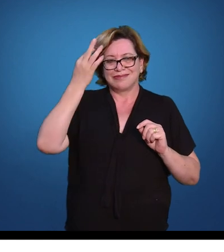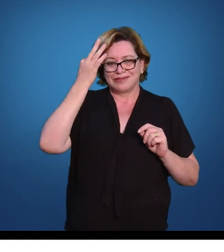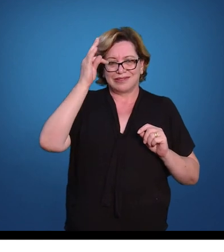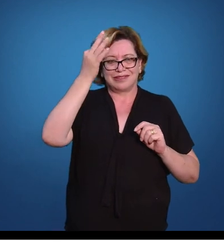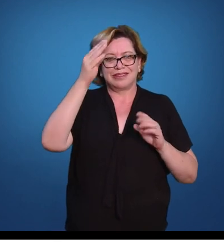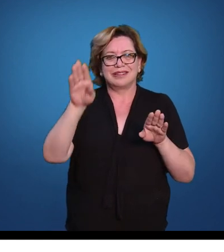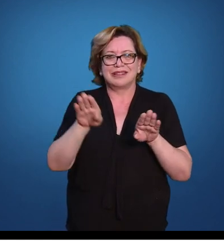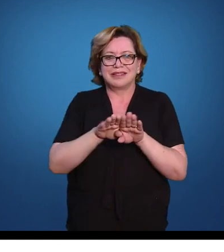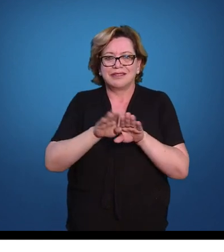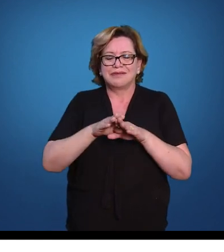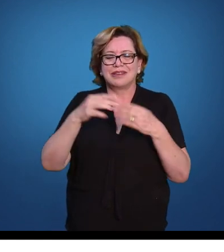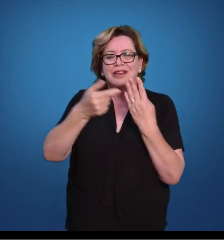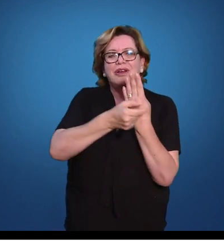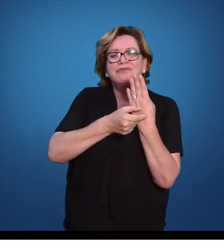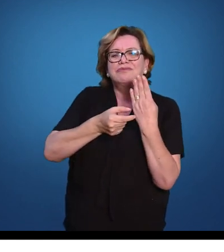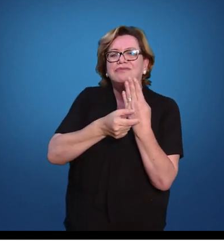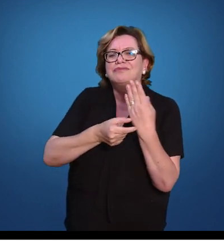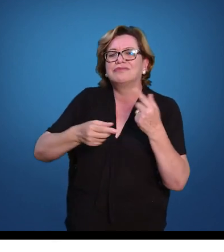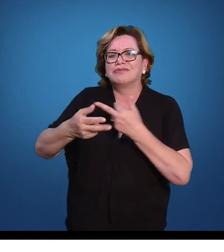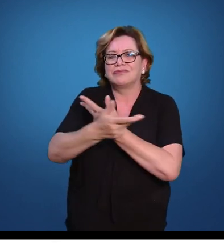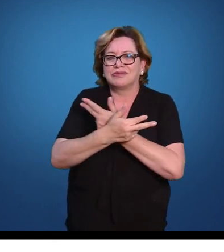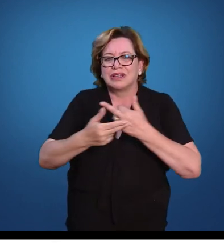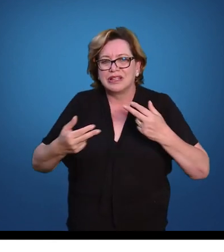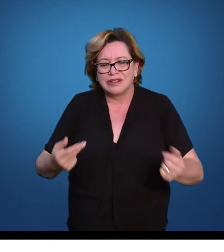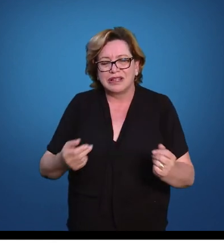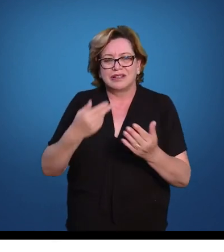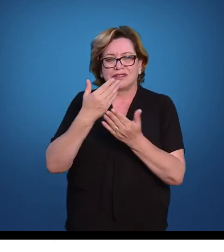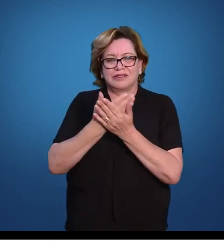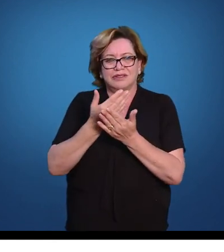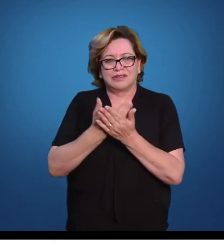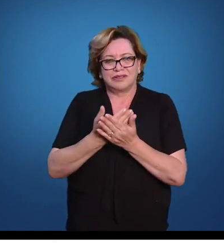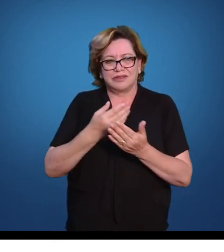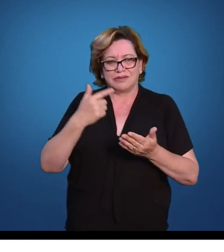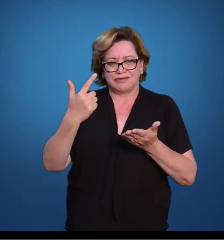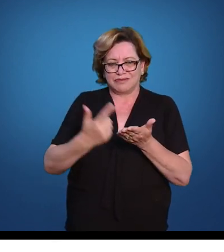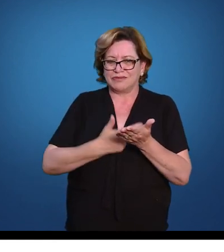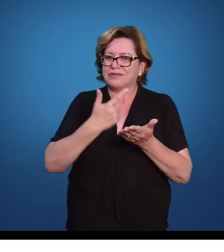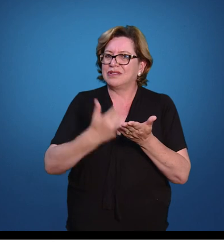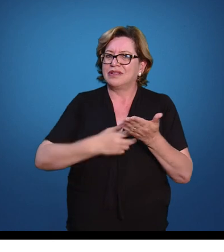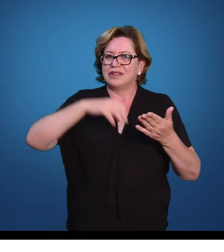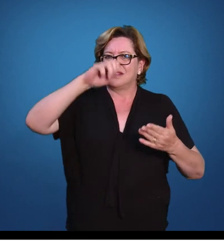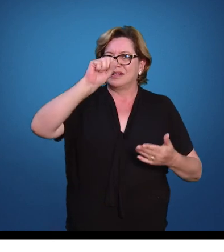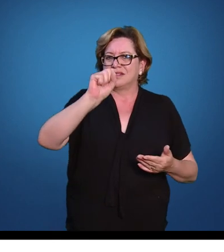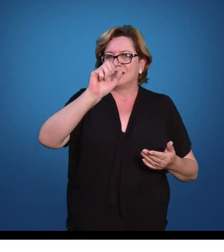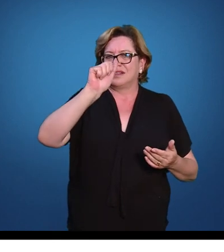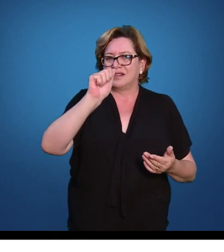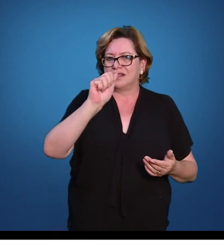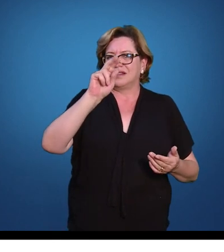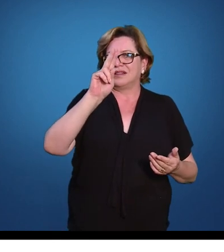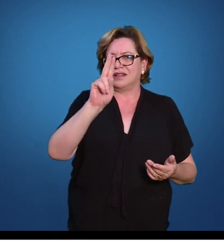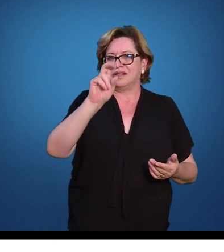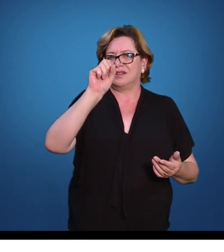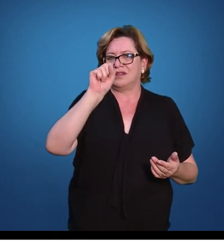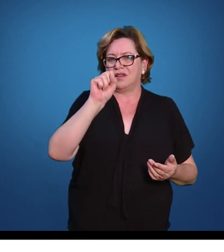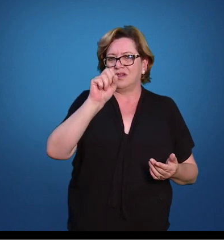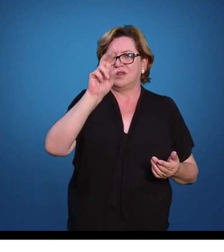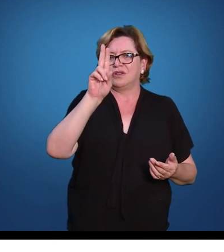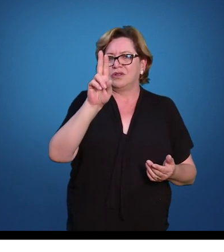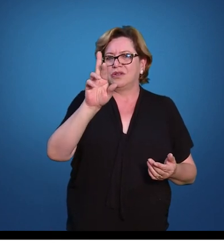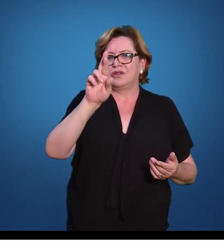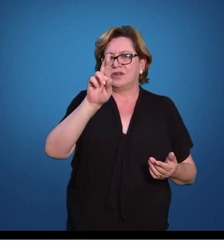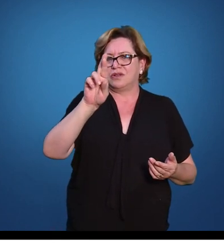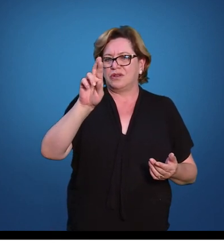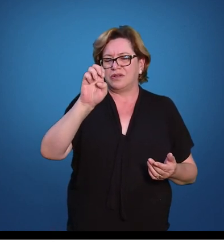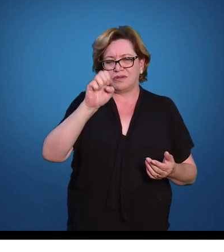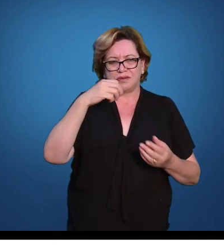comentam, que estudam e que analisam a obra sosiriana, para que nós possamos chegar agora, século XXI,